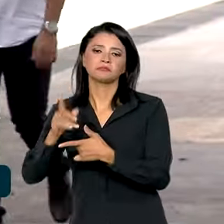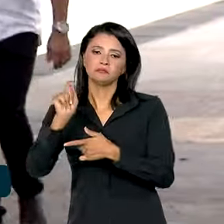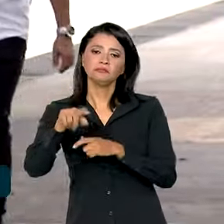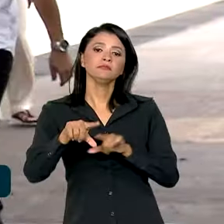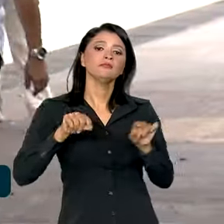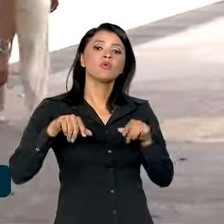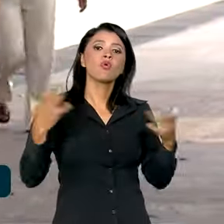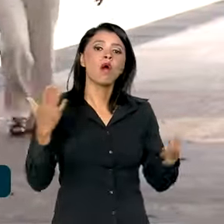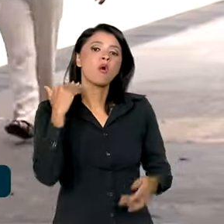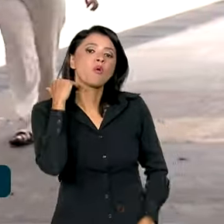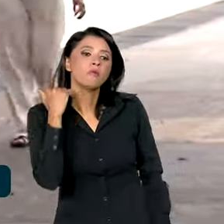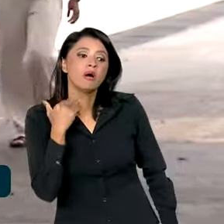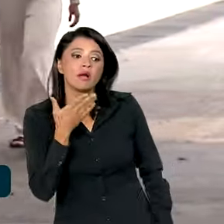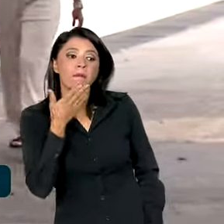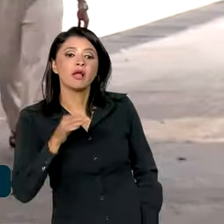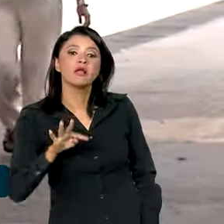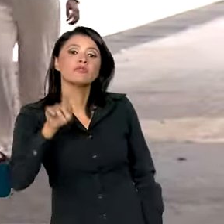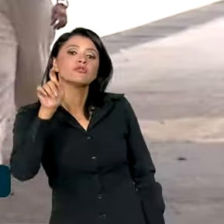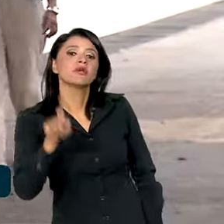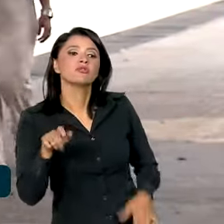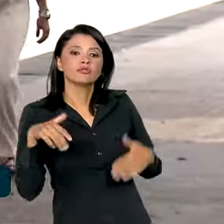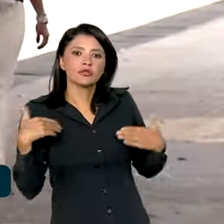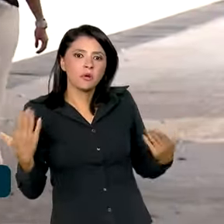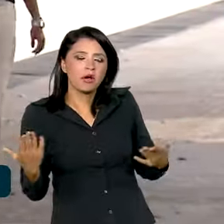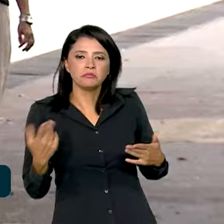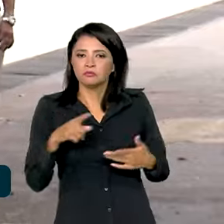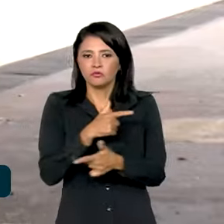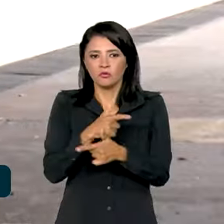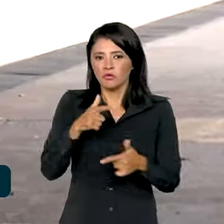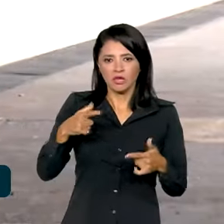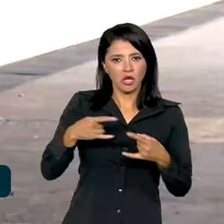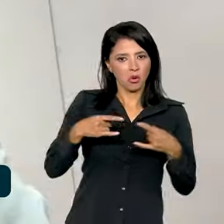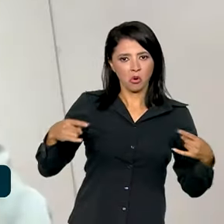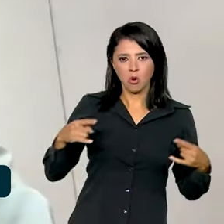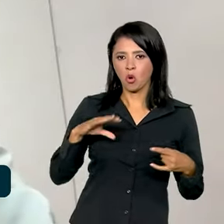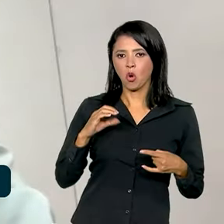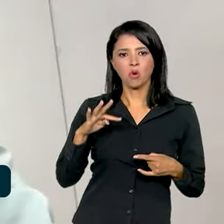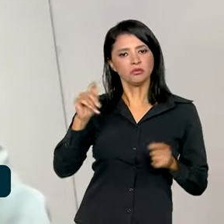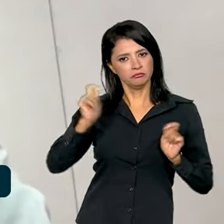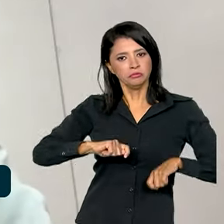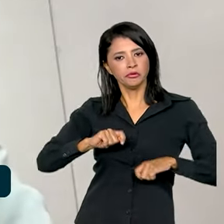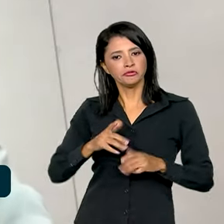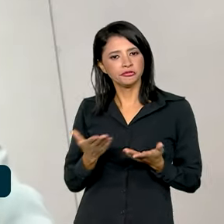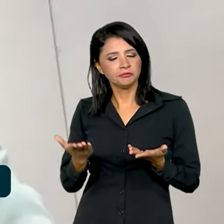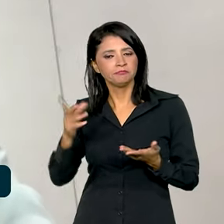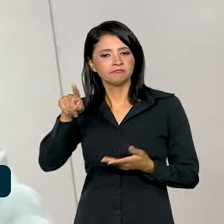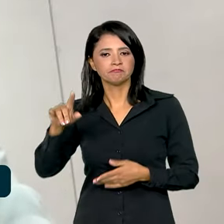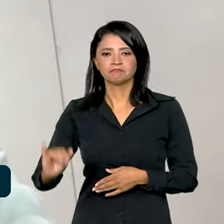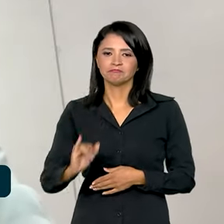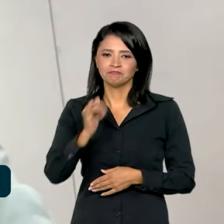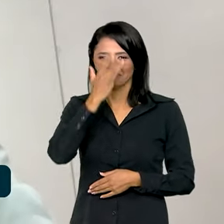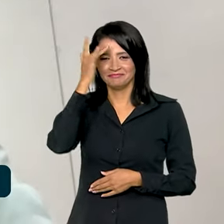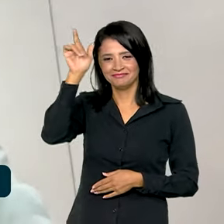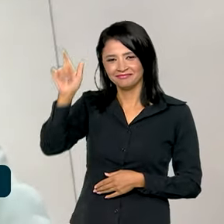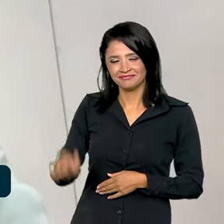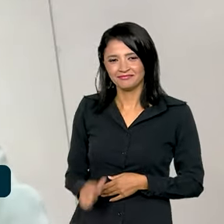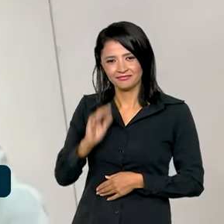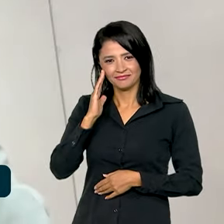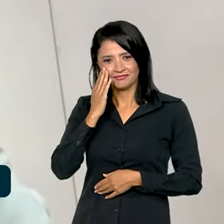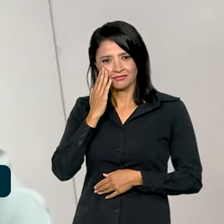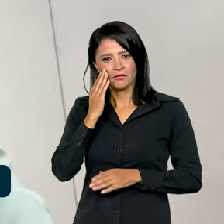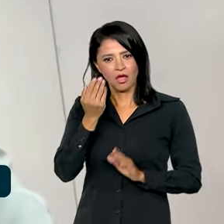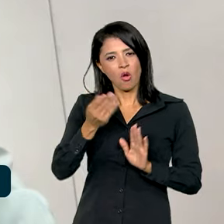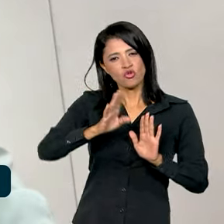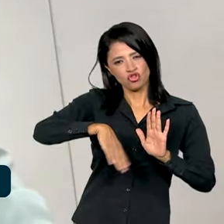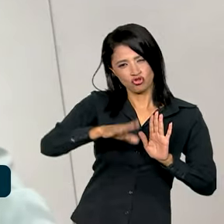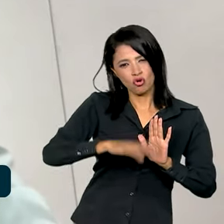escolher o banco com a melhor taxa, mesmo sem possuir conta na instituição. É muito importante que o consumidor saiba que, além do desconto,